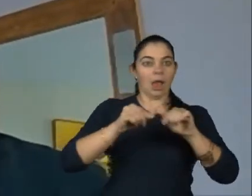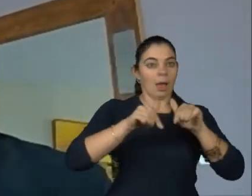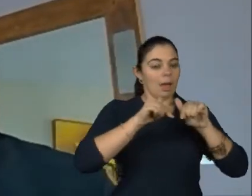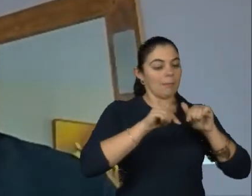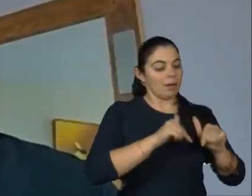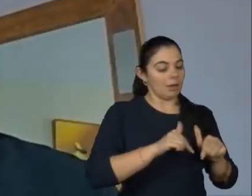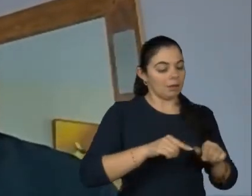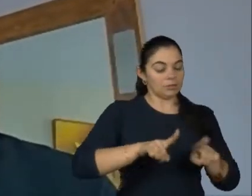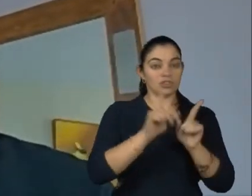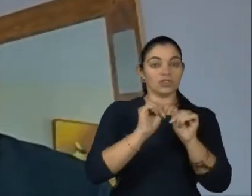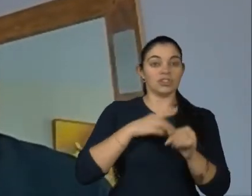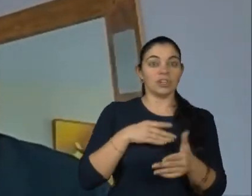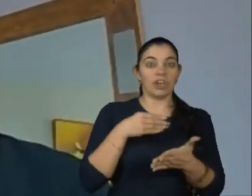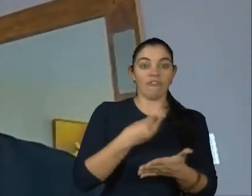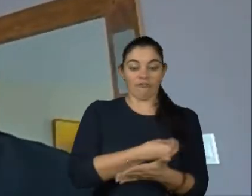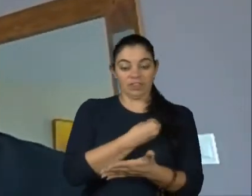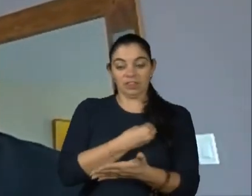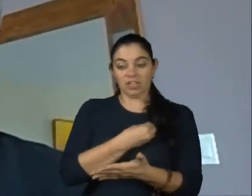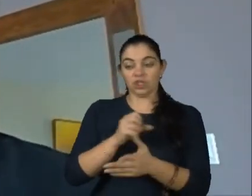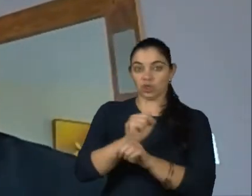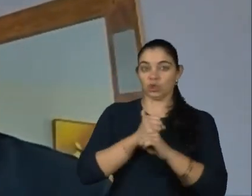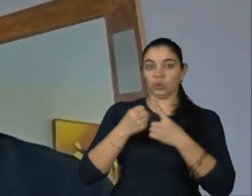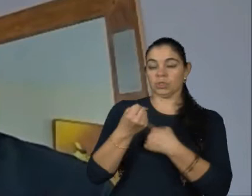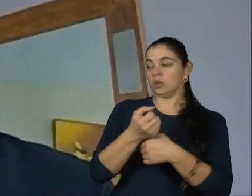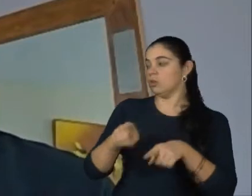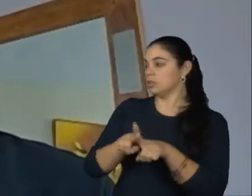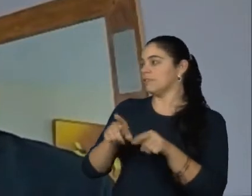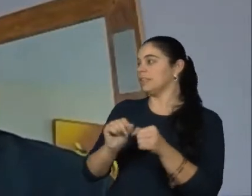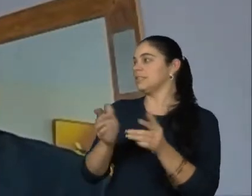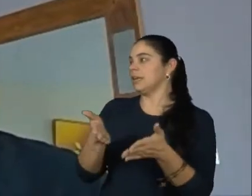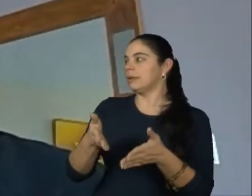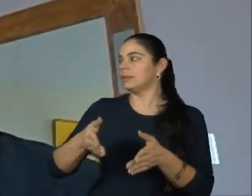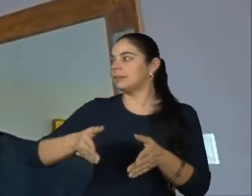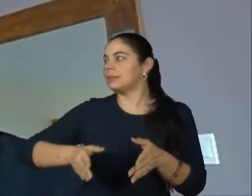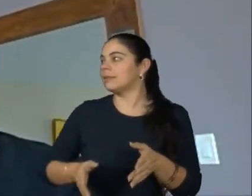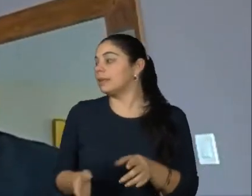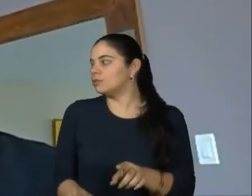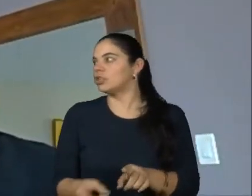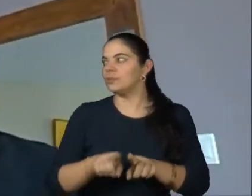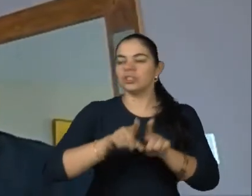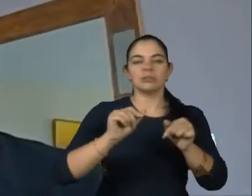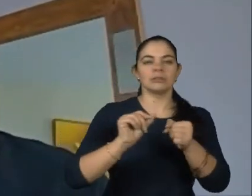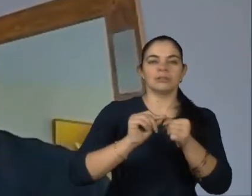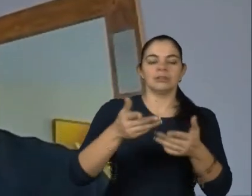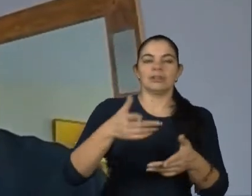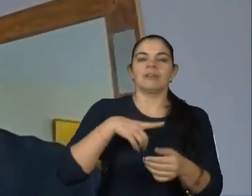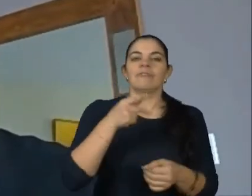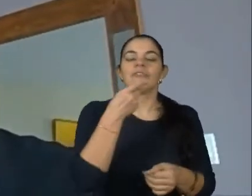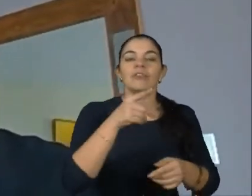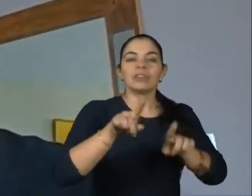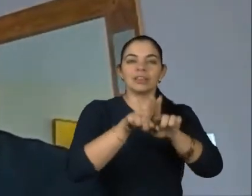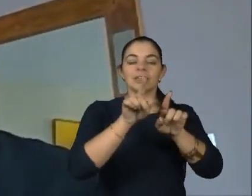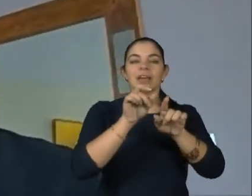E permitir essas vivências sociais é preparar essa galera para o mercado de trabalho que dentro das esferas de